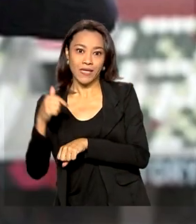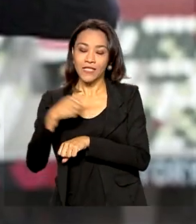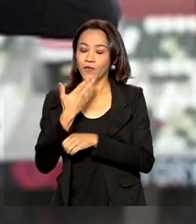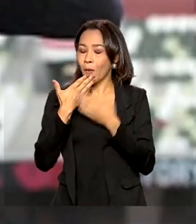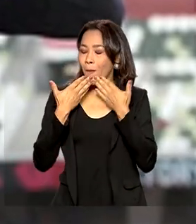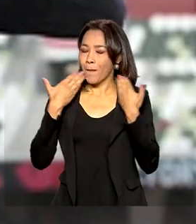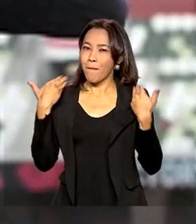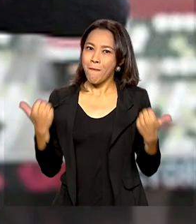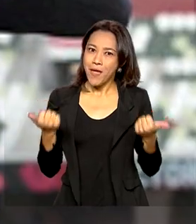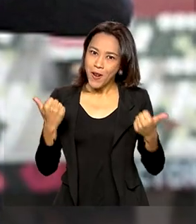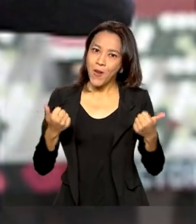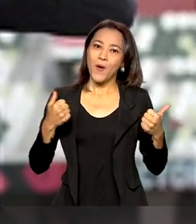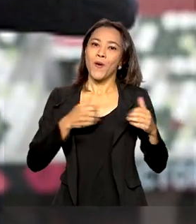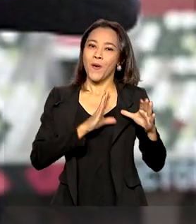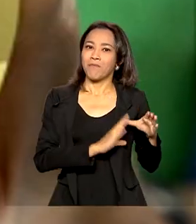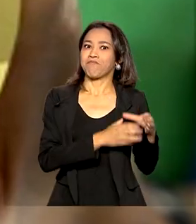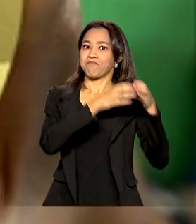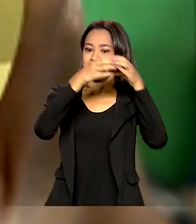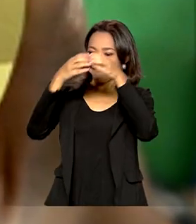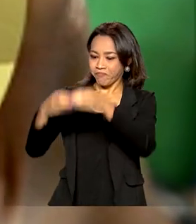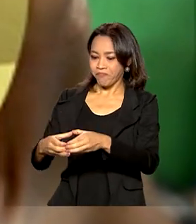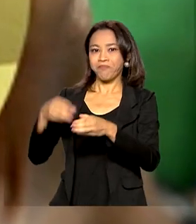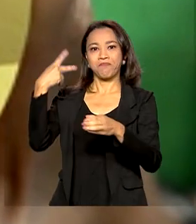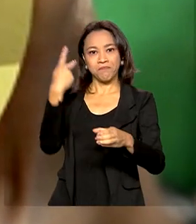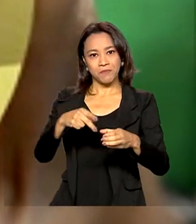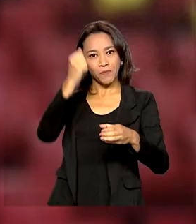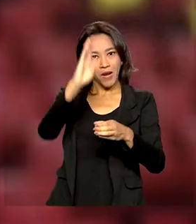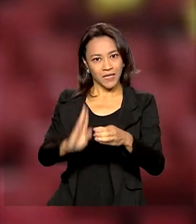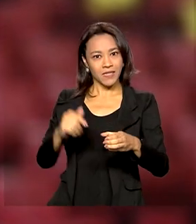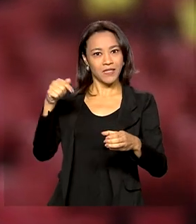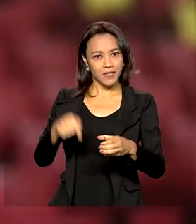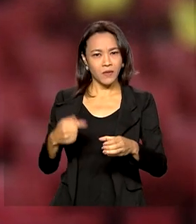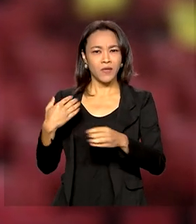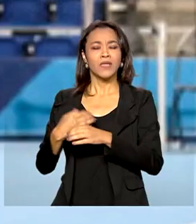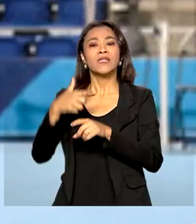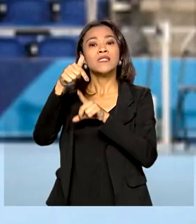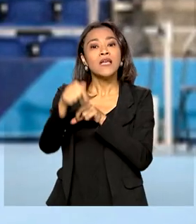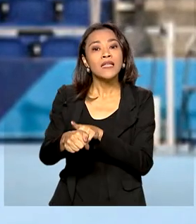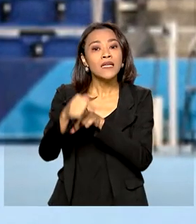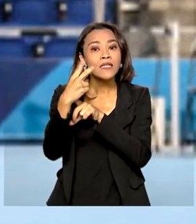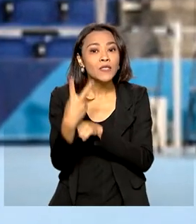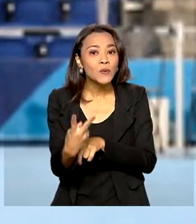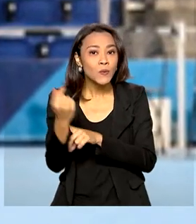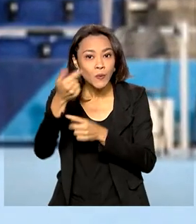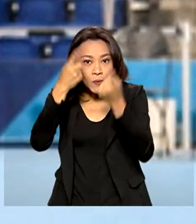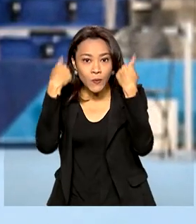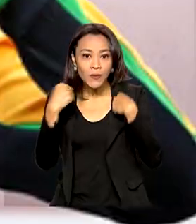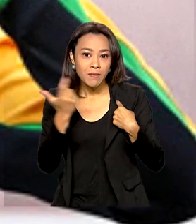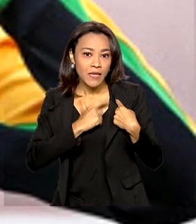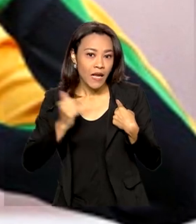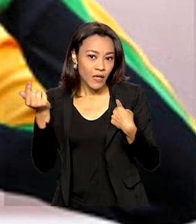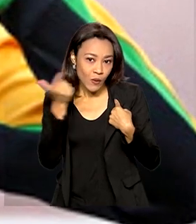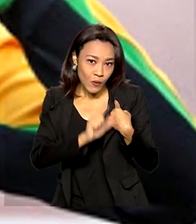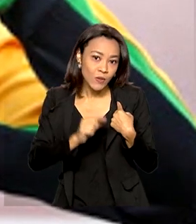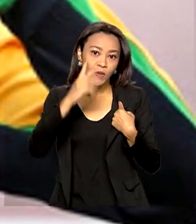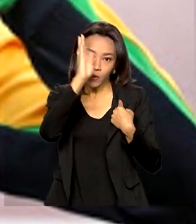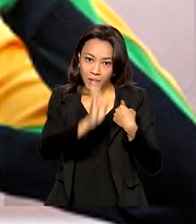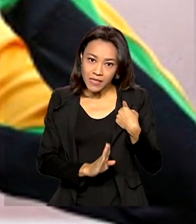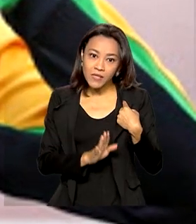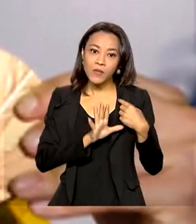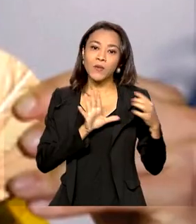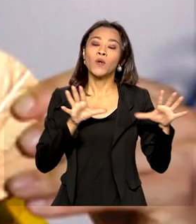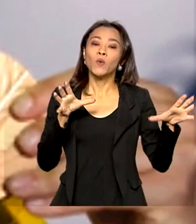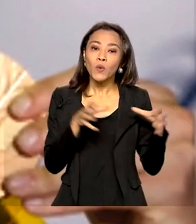campanha dos atletas brasileiros na história dos Jogos. Das 72 medalhas conquistadas pela delegação brasileira,